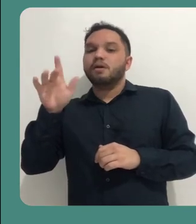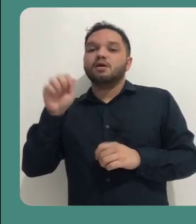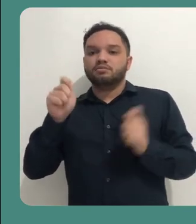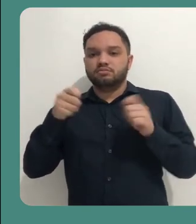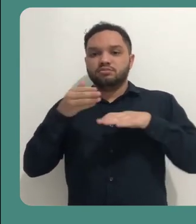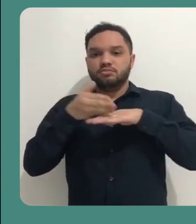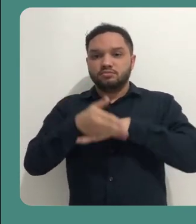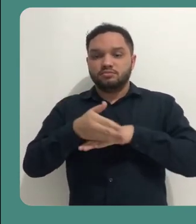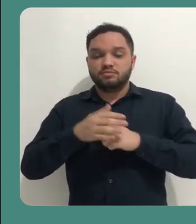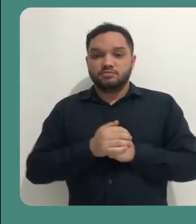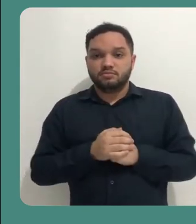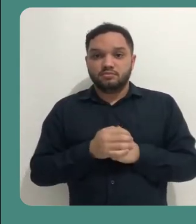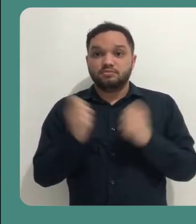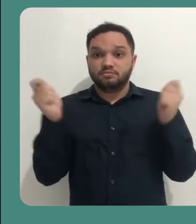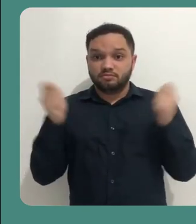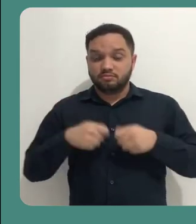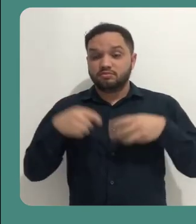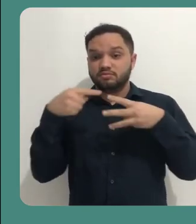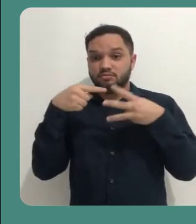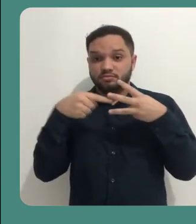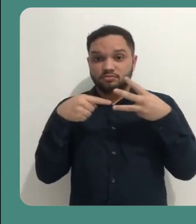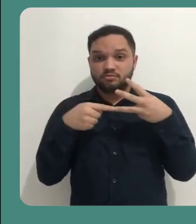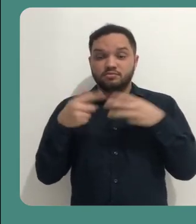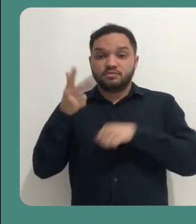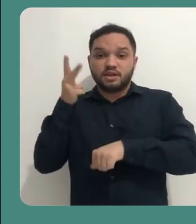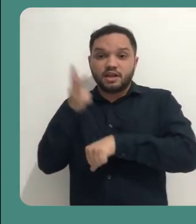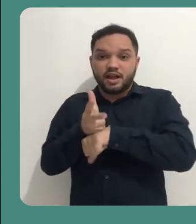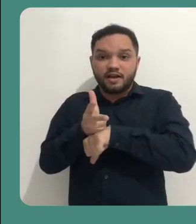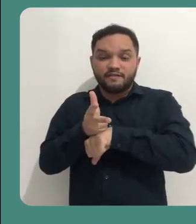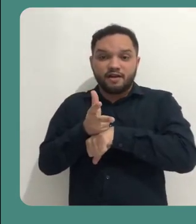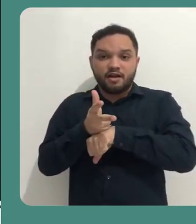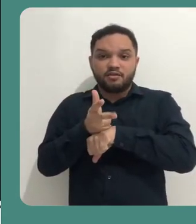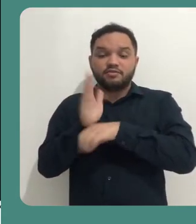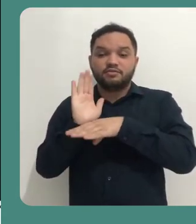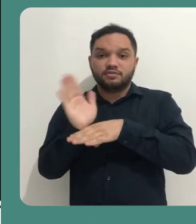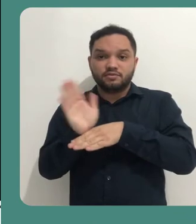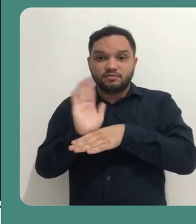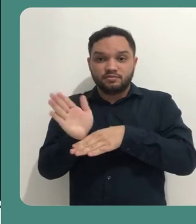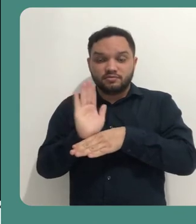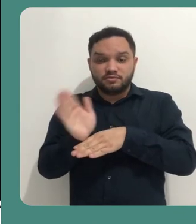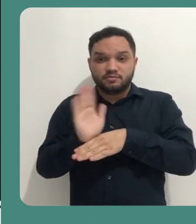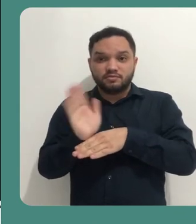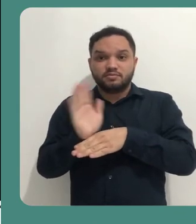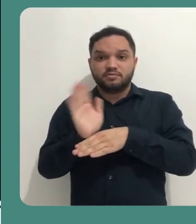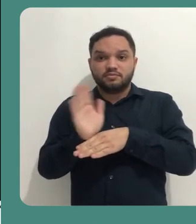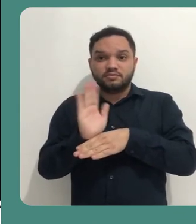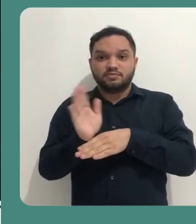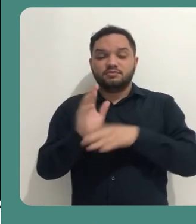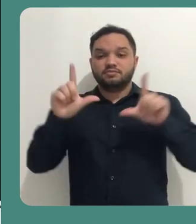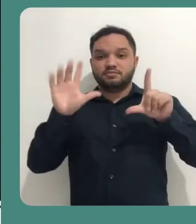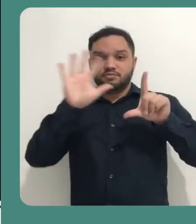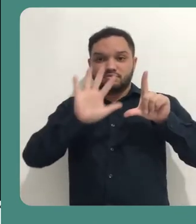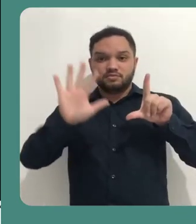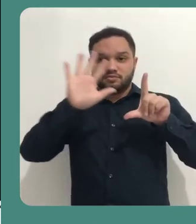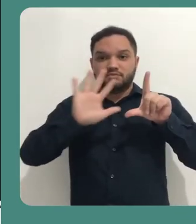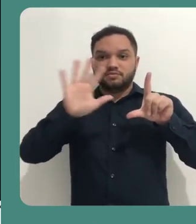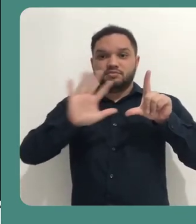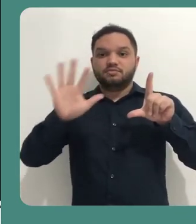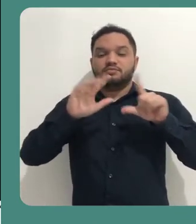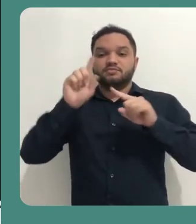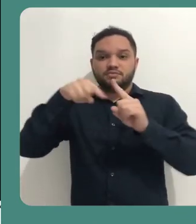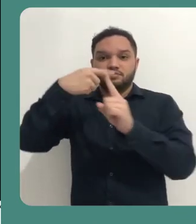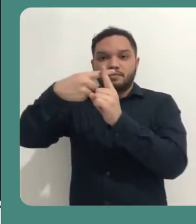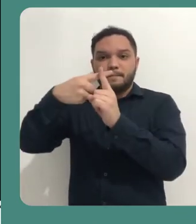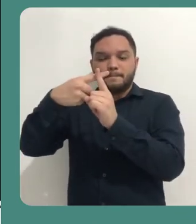No Loom, então, a gente tem três possibilidades de gravação de videoaulas. Fazer a captura de tela mais a captura da sua webcam,